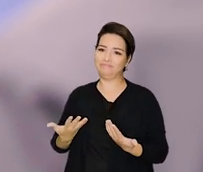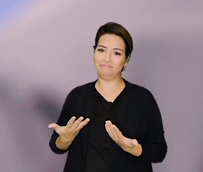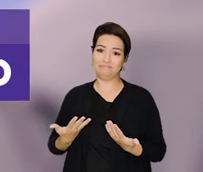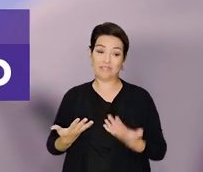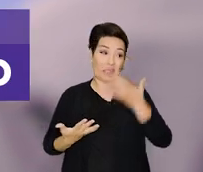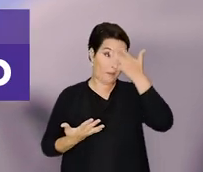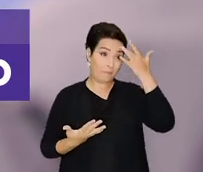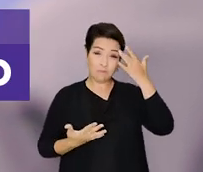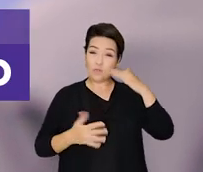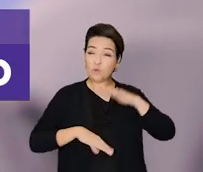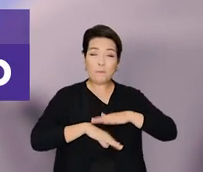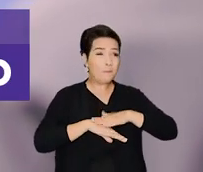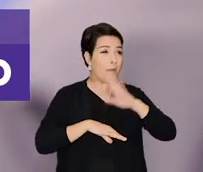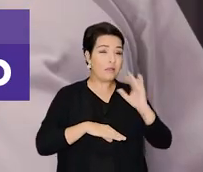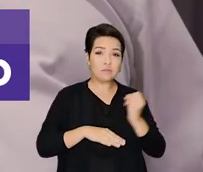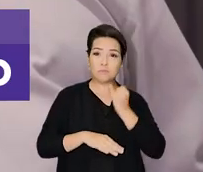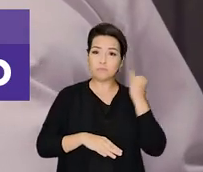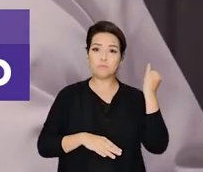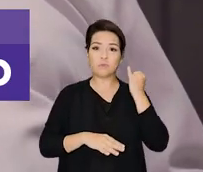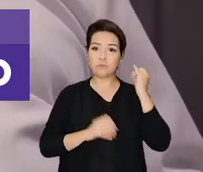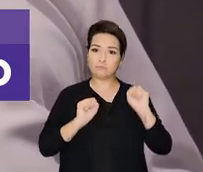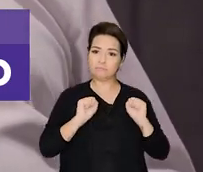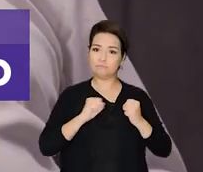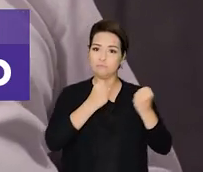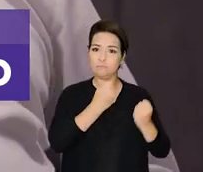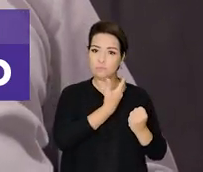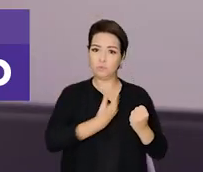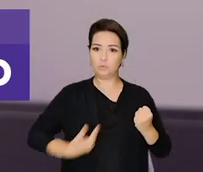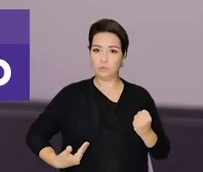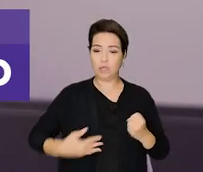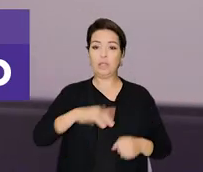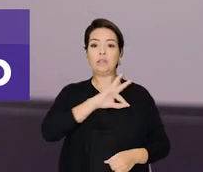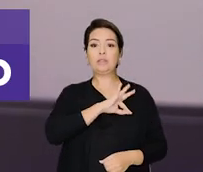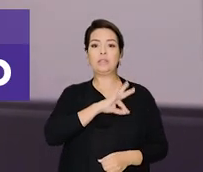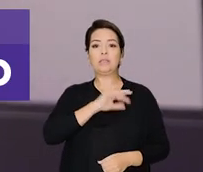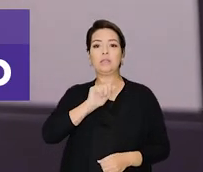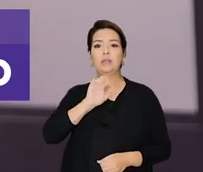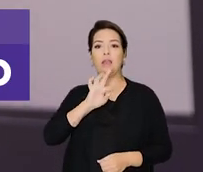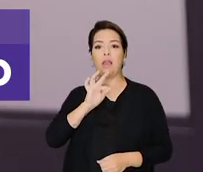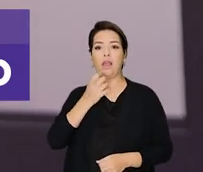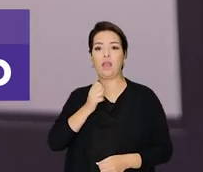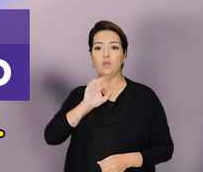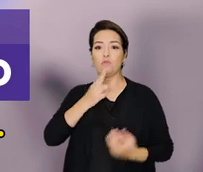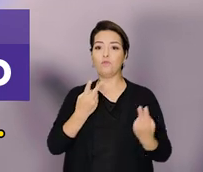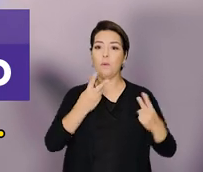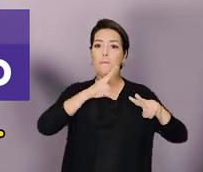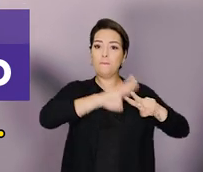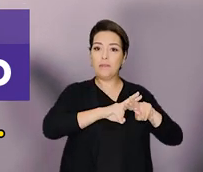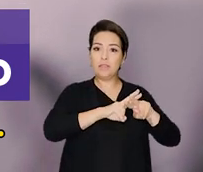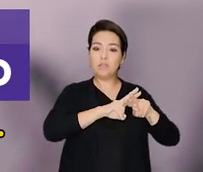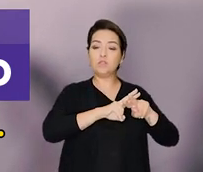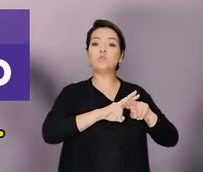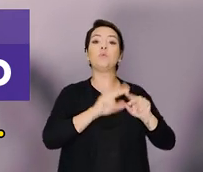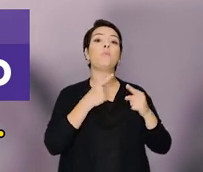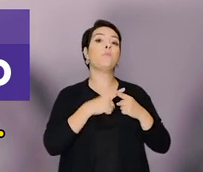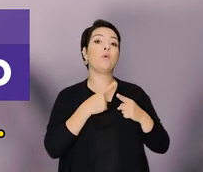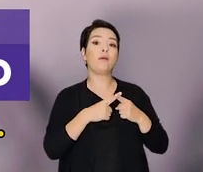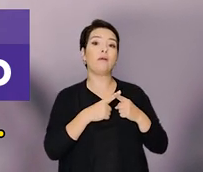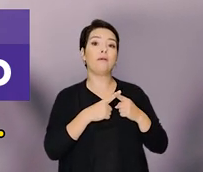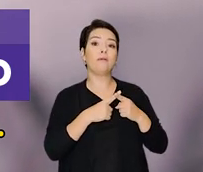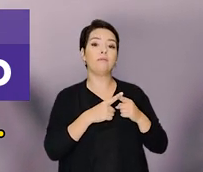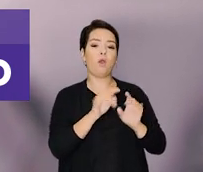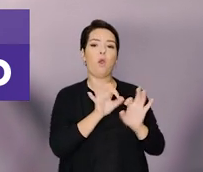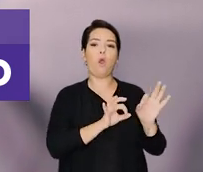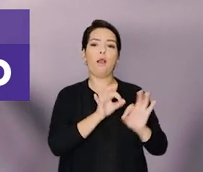importante da segurança pública do Rio de Janeiro, né, o delegado Alan Turnovski, acabou de ser preso por organização